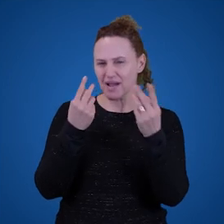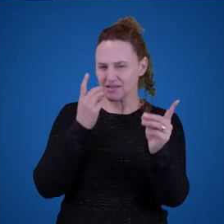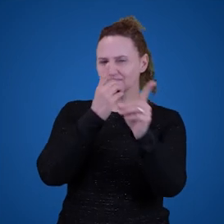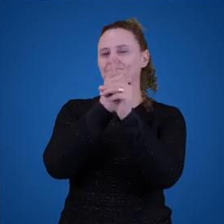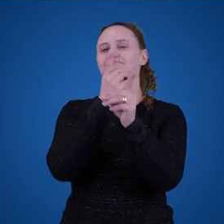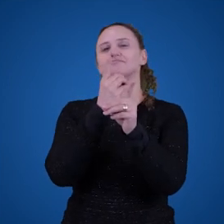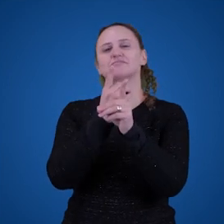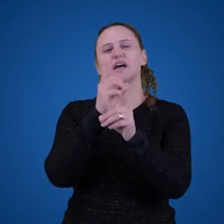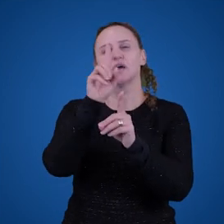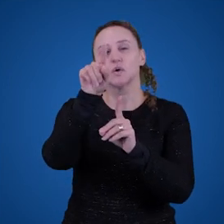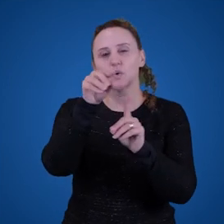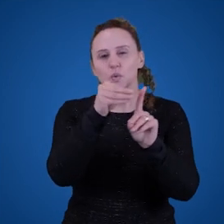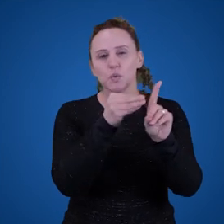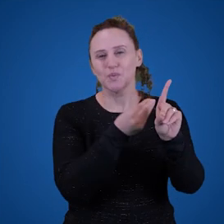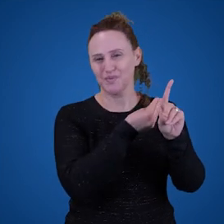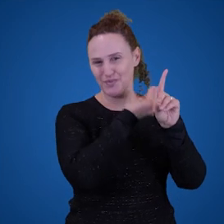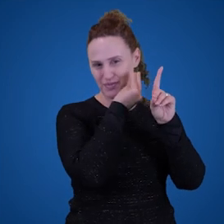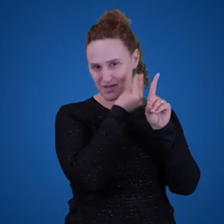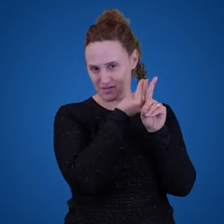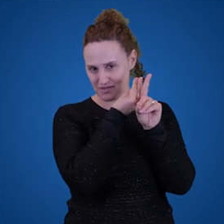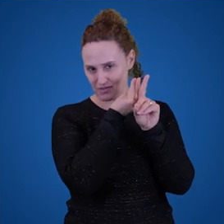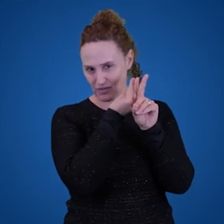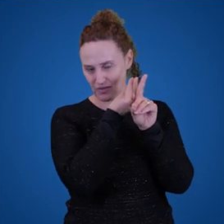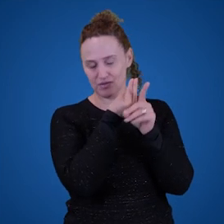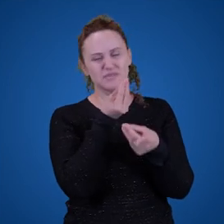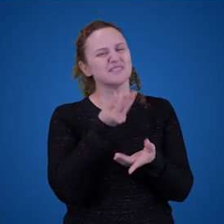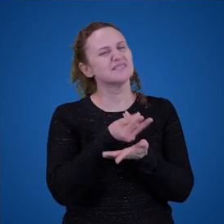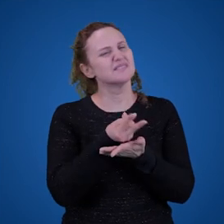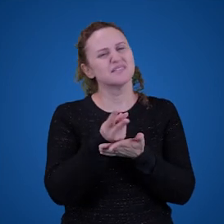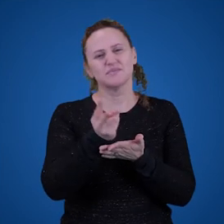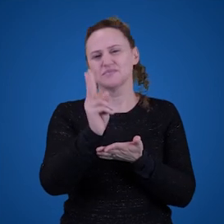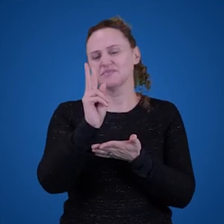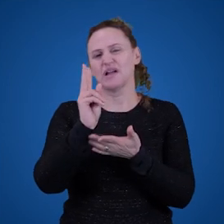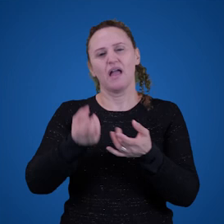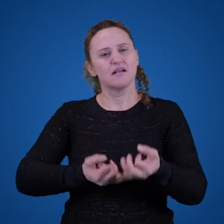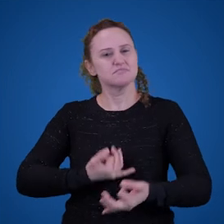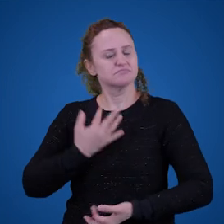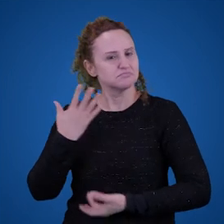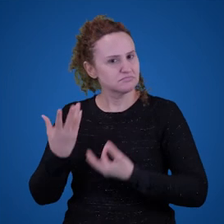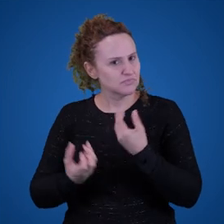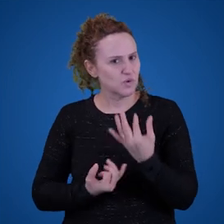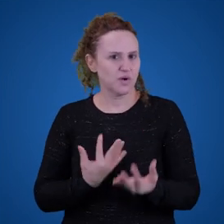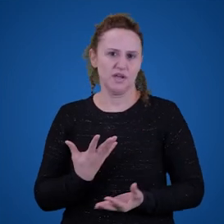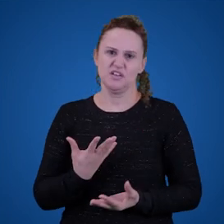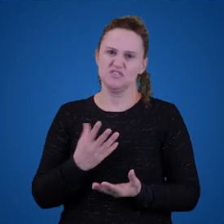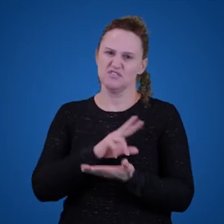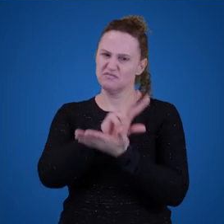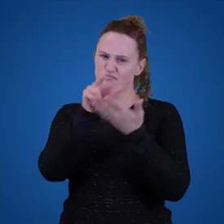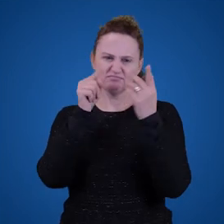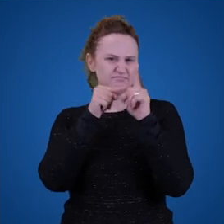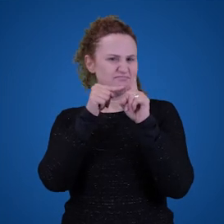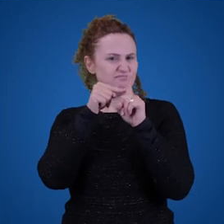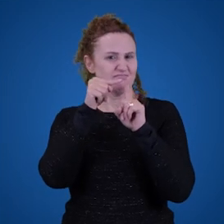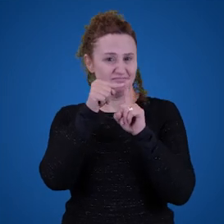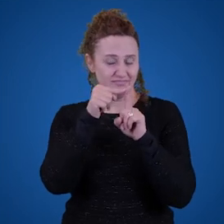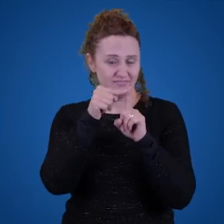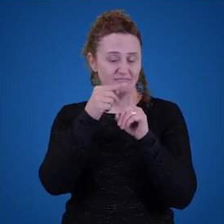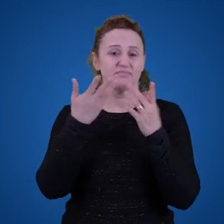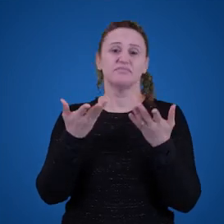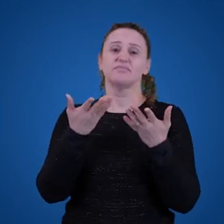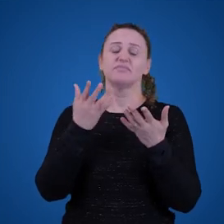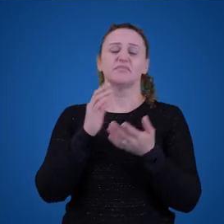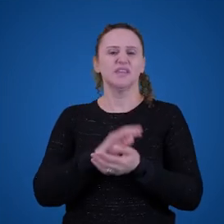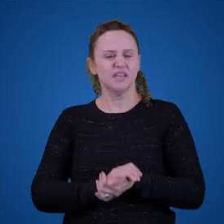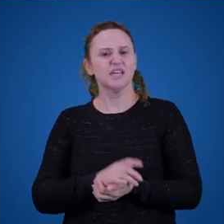essencialmente poético, né? E vários outros fenômenos linguísticos que são muito pouco presentes no nosso cotidiano,